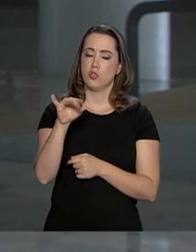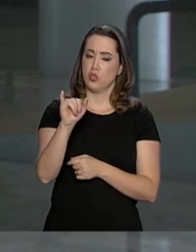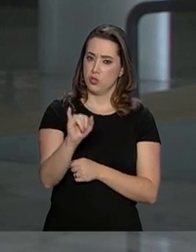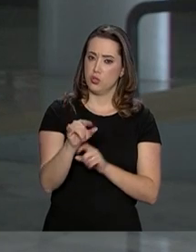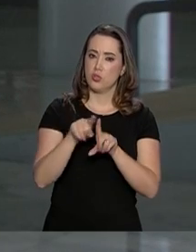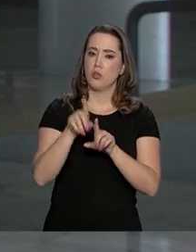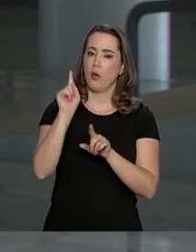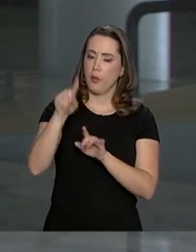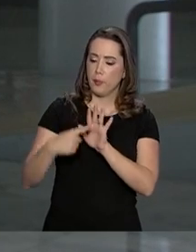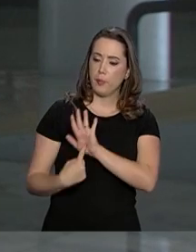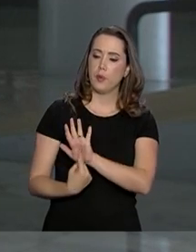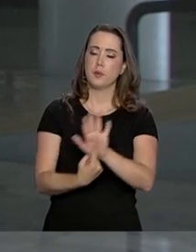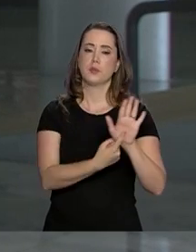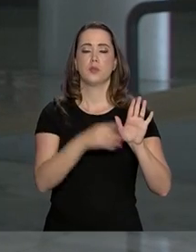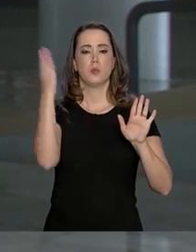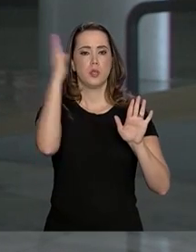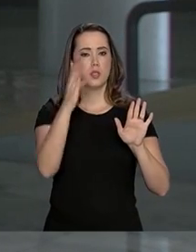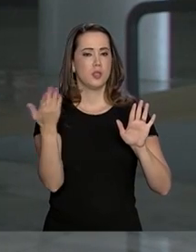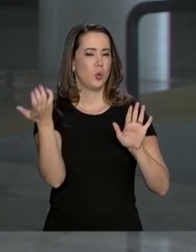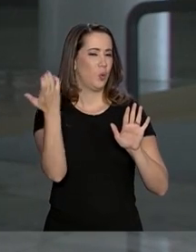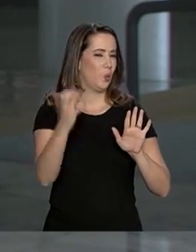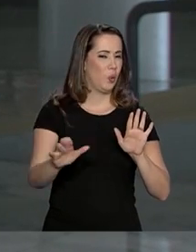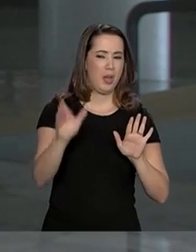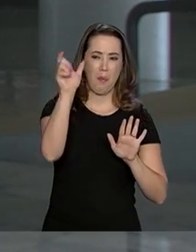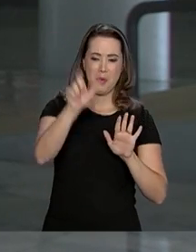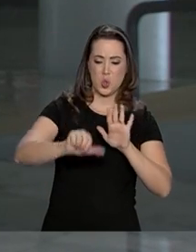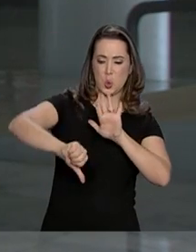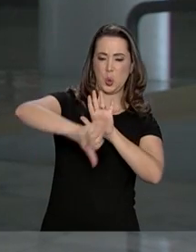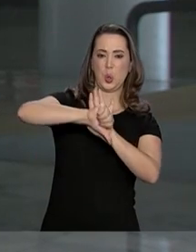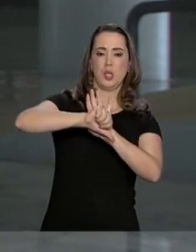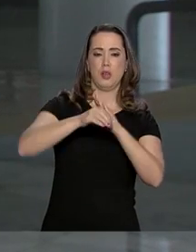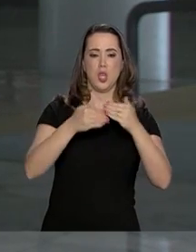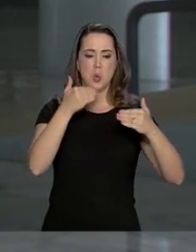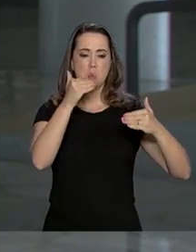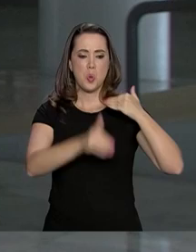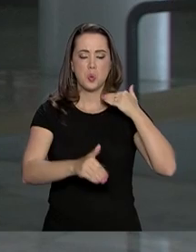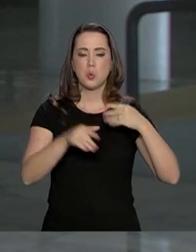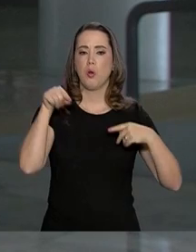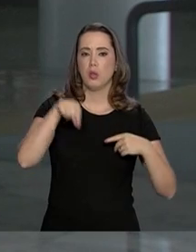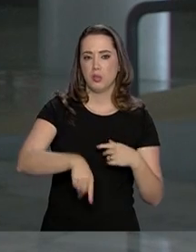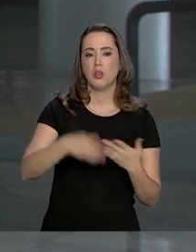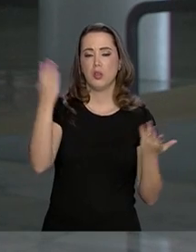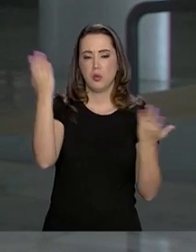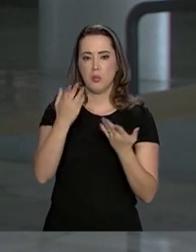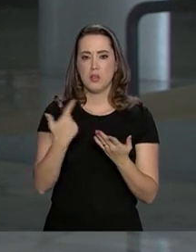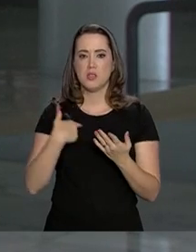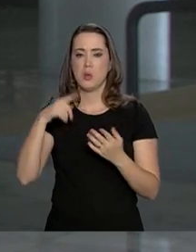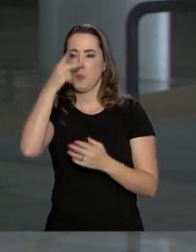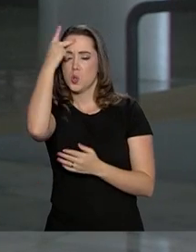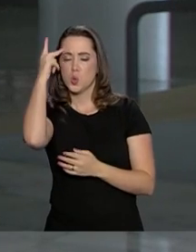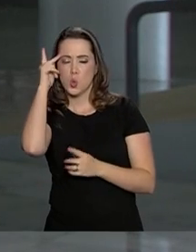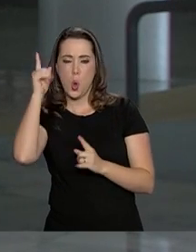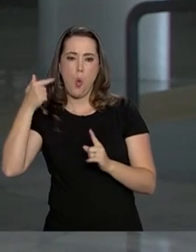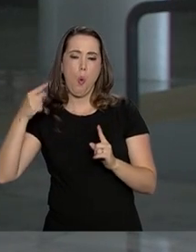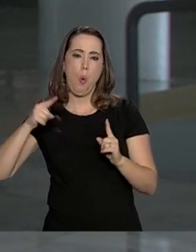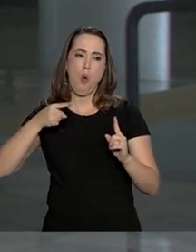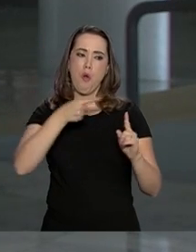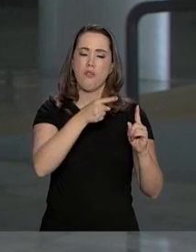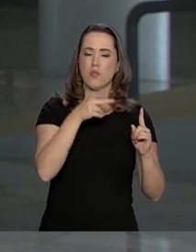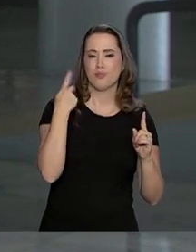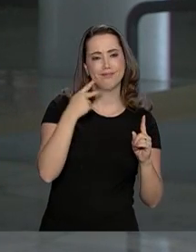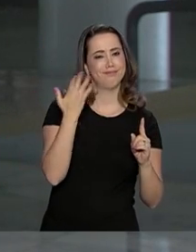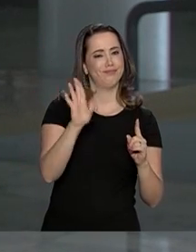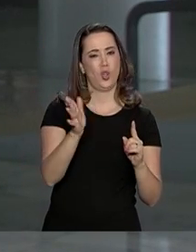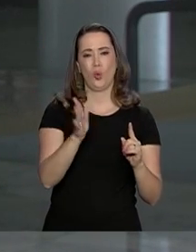dá de que não aceitará mais criminoso, travestido de perseguido político, assim como simboliza o fim da